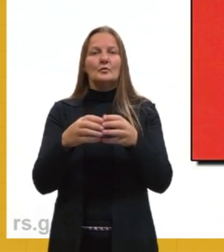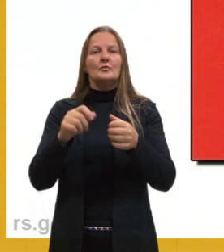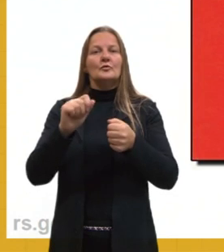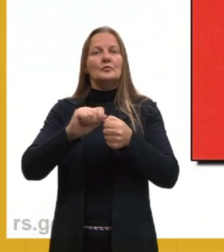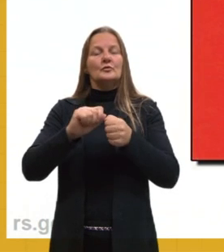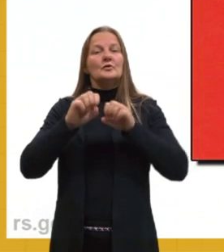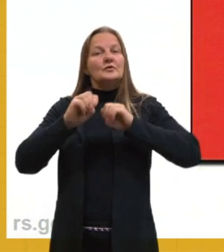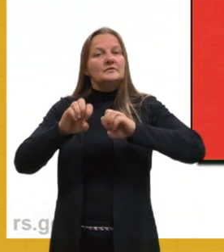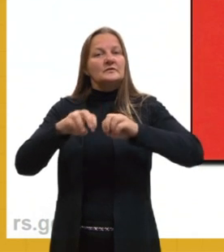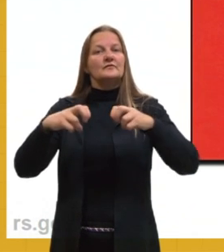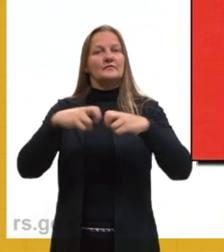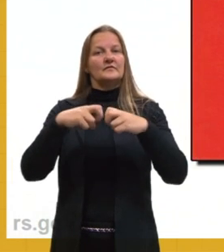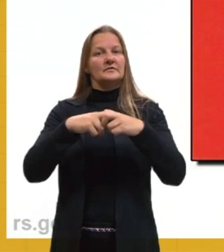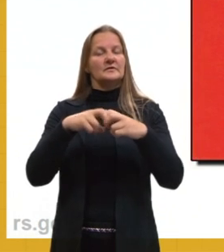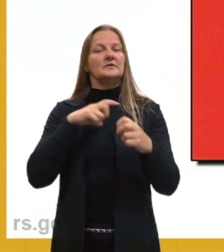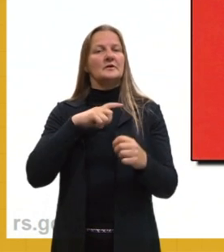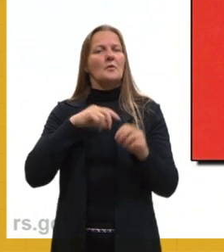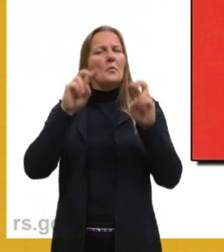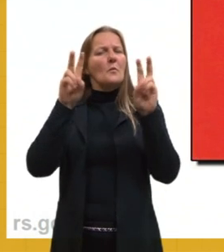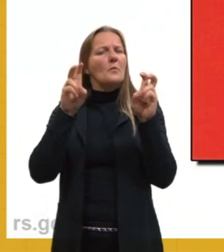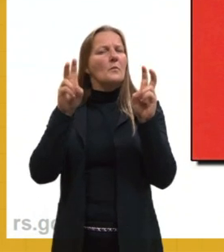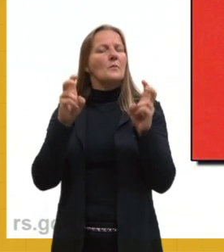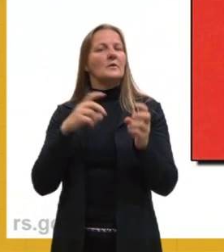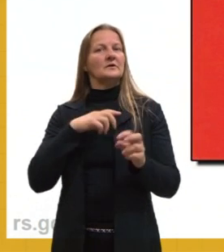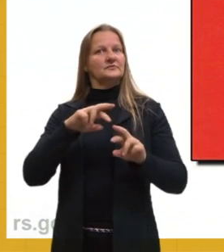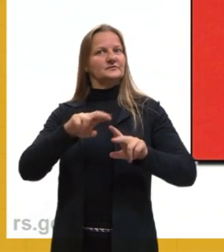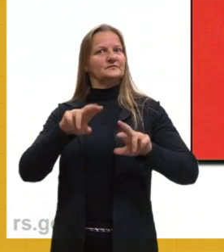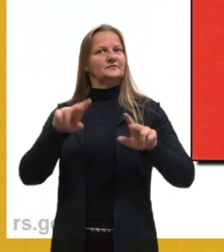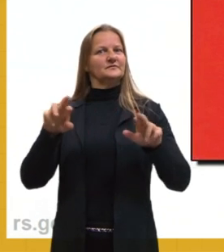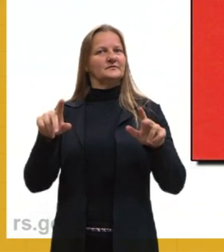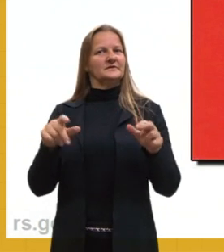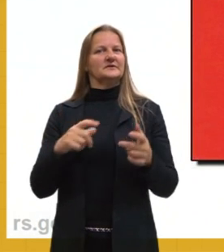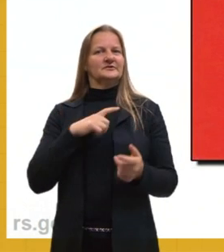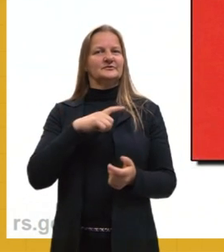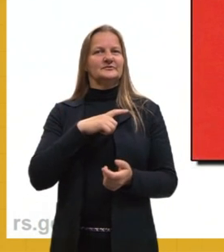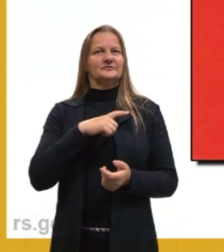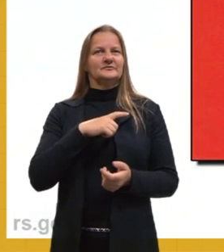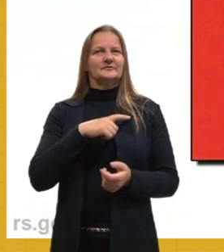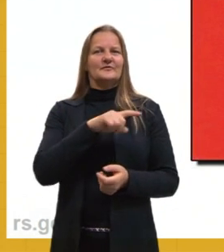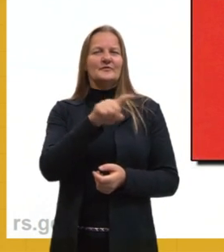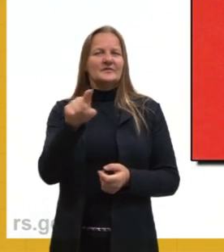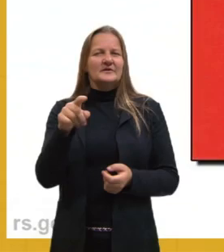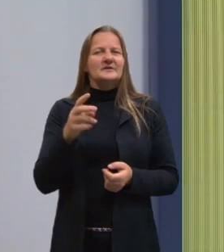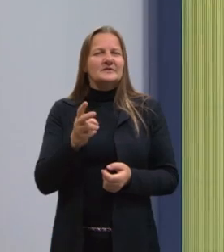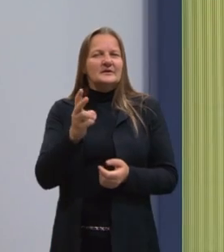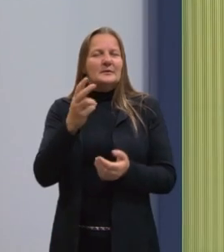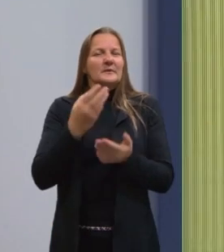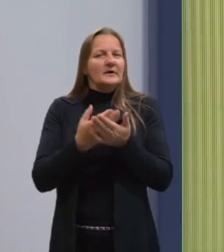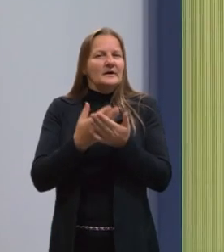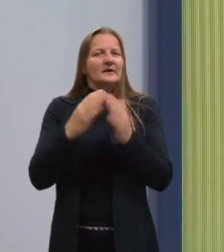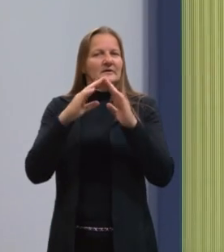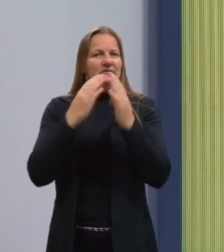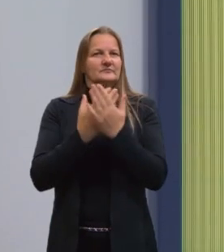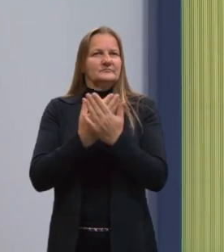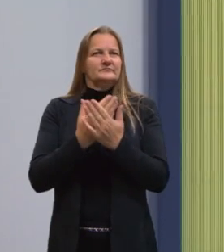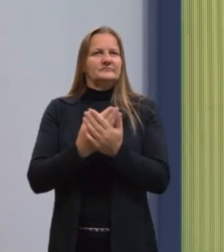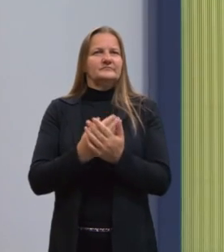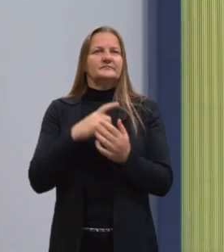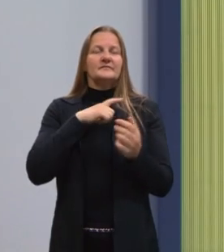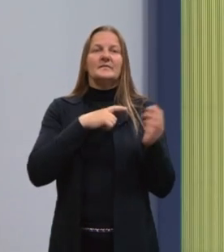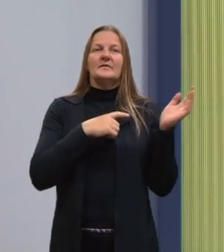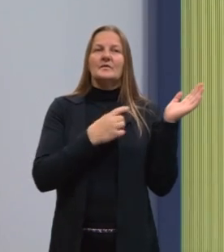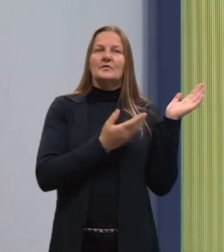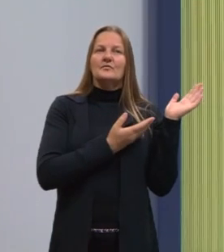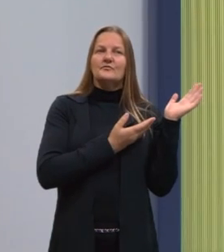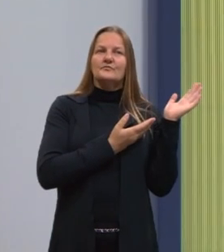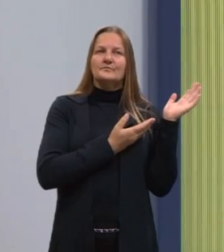de Ensino de Física. Ele tem uma abordagem um pouco diferente do que vocês veem na escola. E